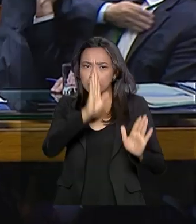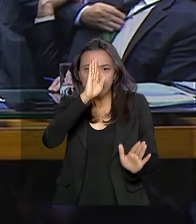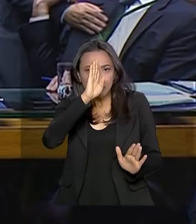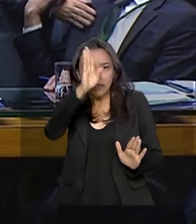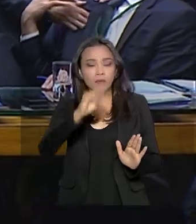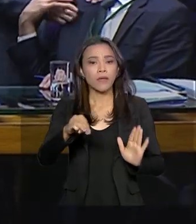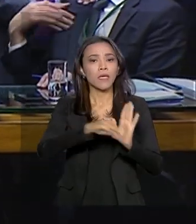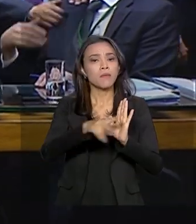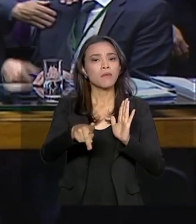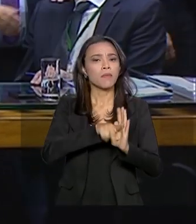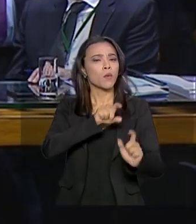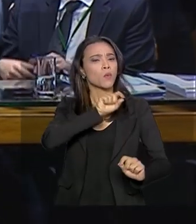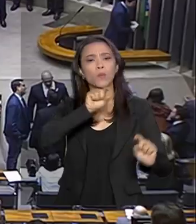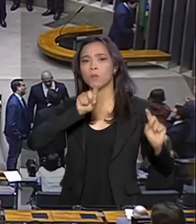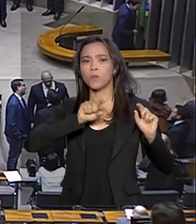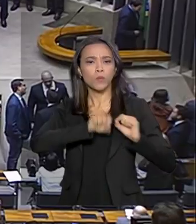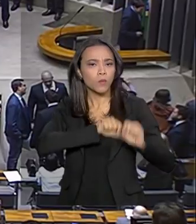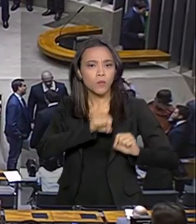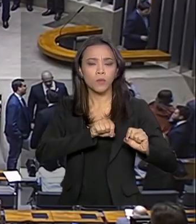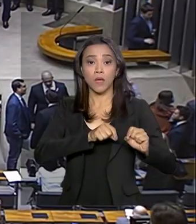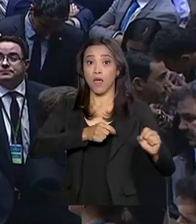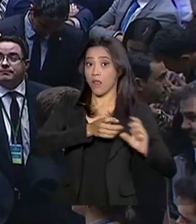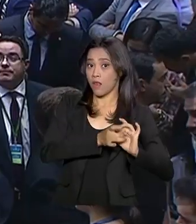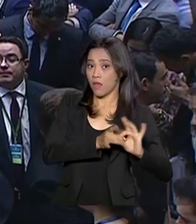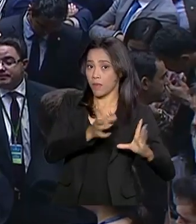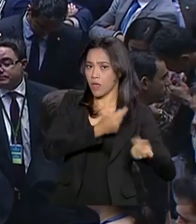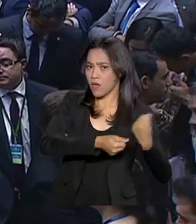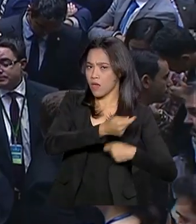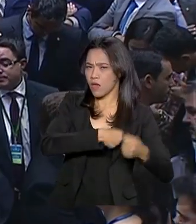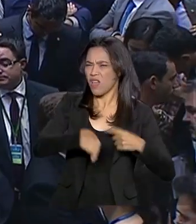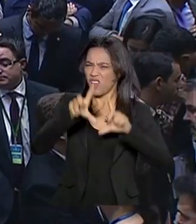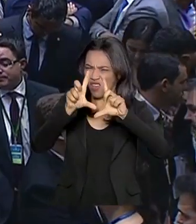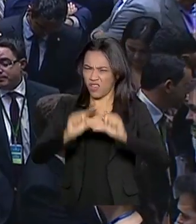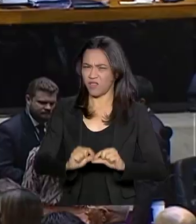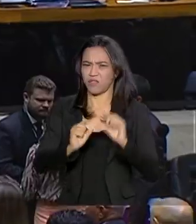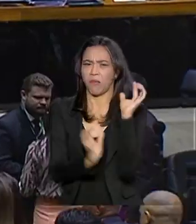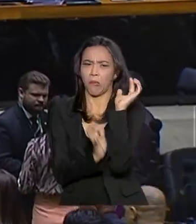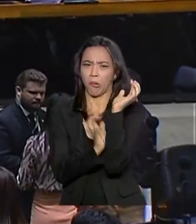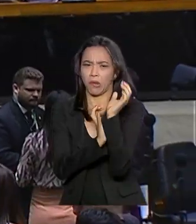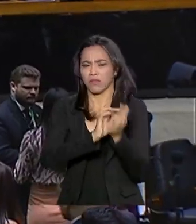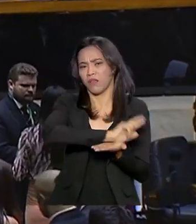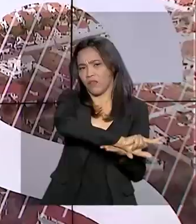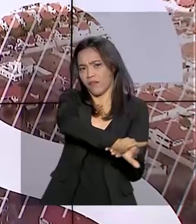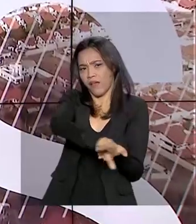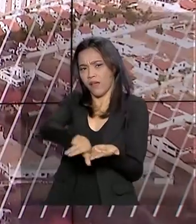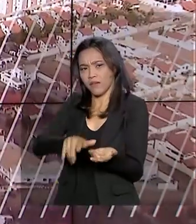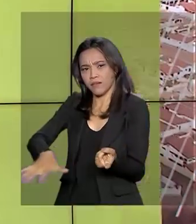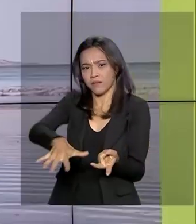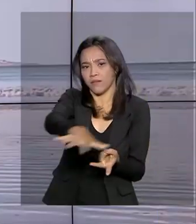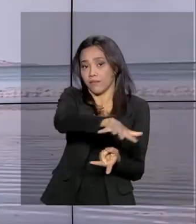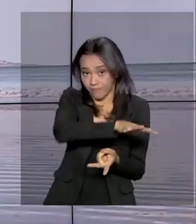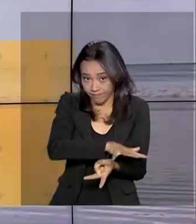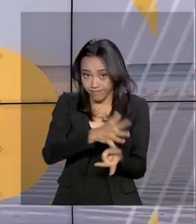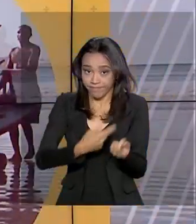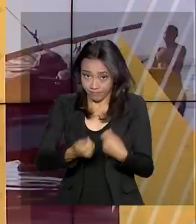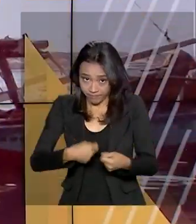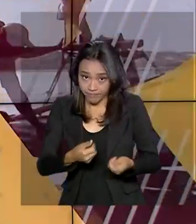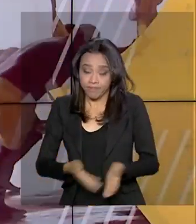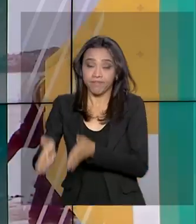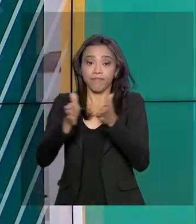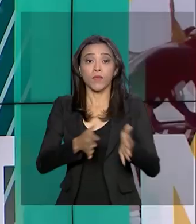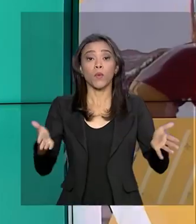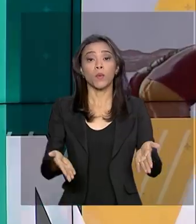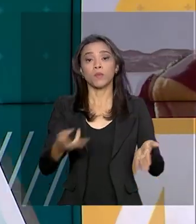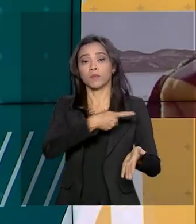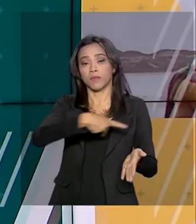da MP da Liberdade Econômica. A medida prevê a redução da burocracia em vários setores da economia. O presidente Bolsonaro visita